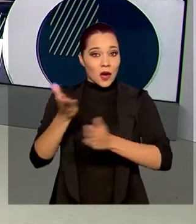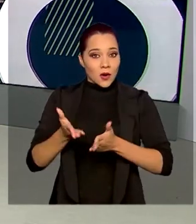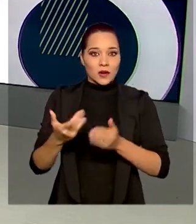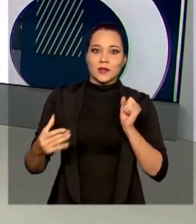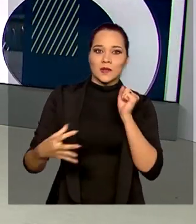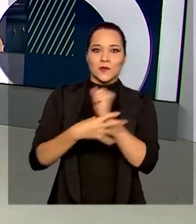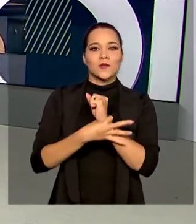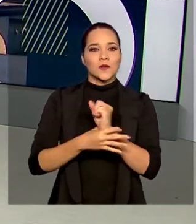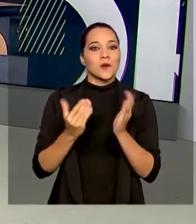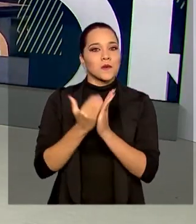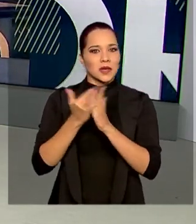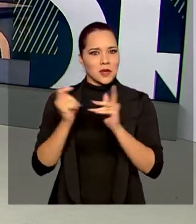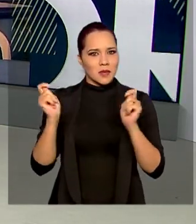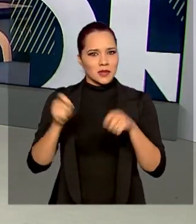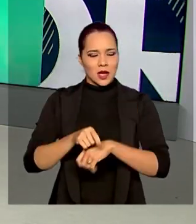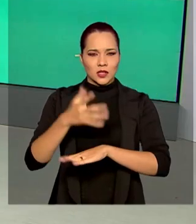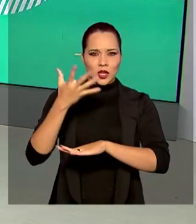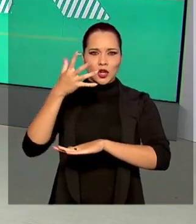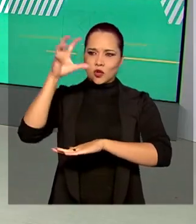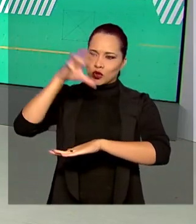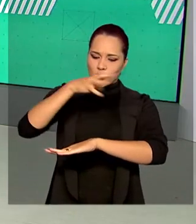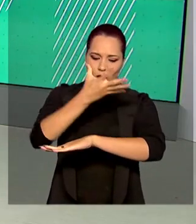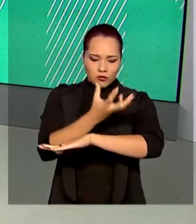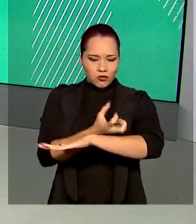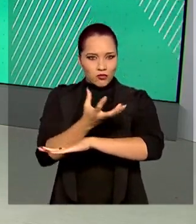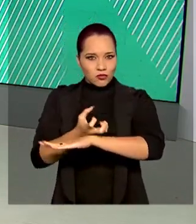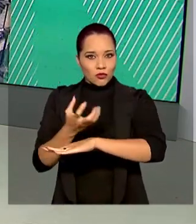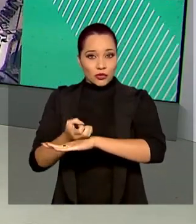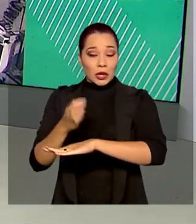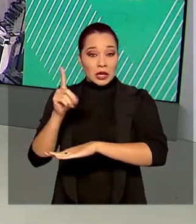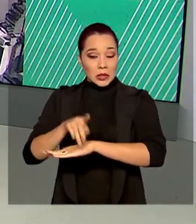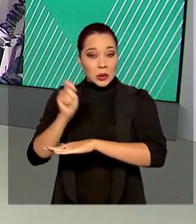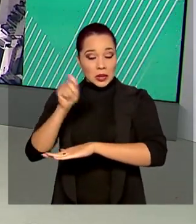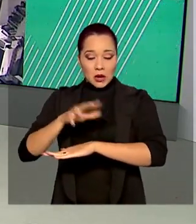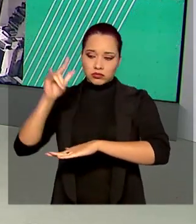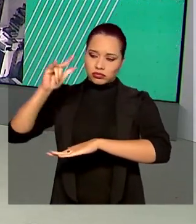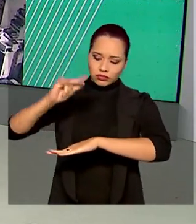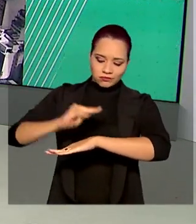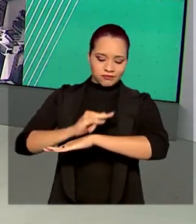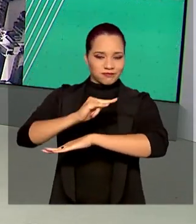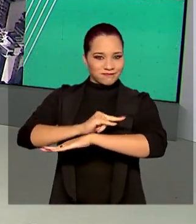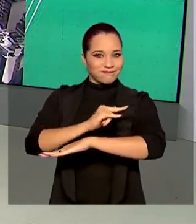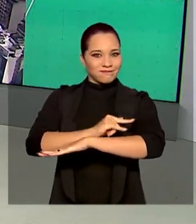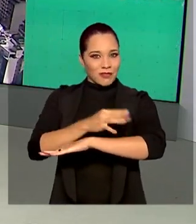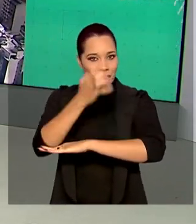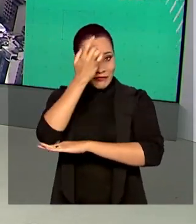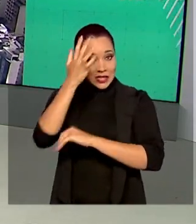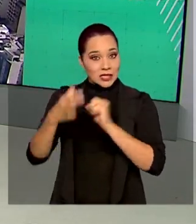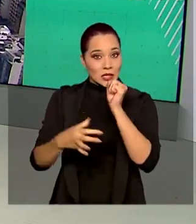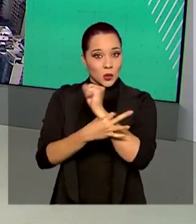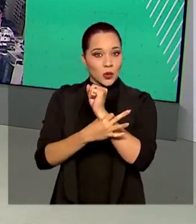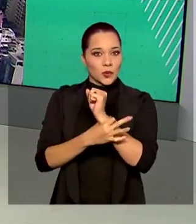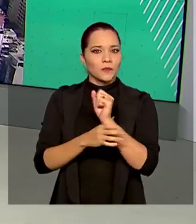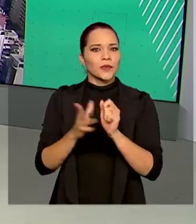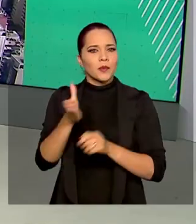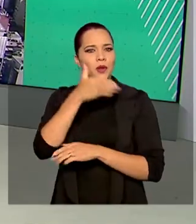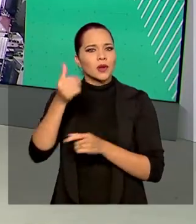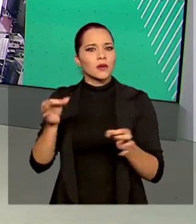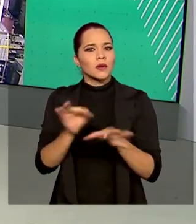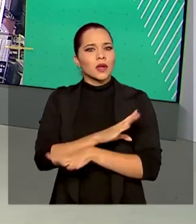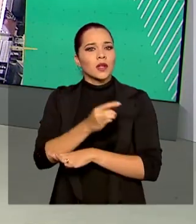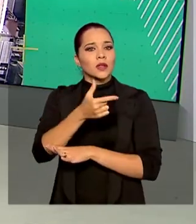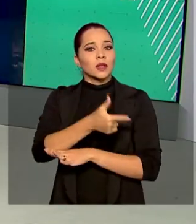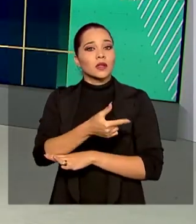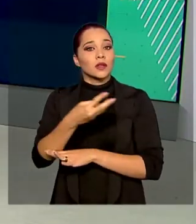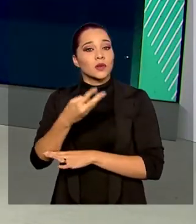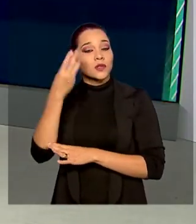capacidade de absorção das chuvas e, portanto, maior aderência para os pneus dos aviões. As melhorias foram concluídas em 32 dias.